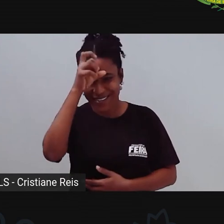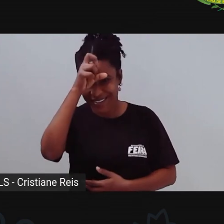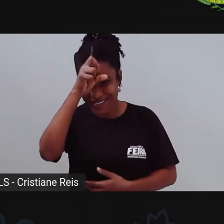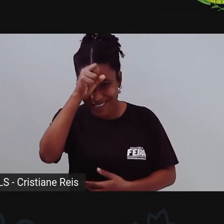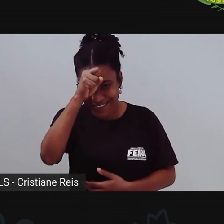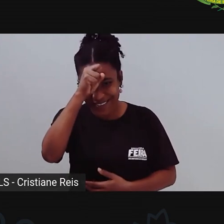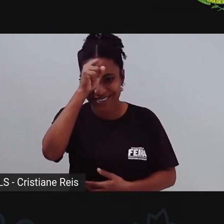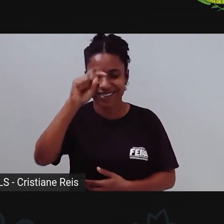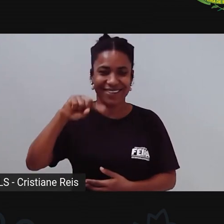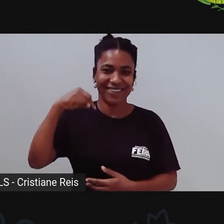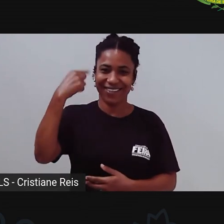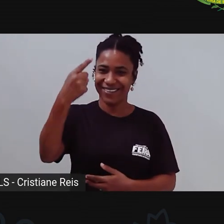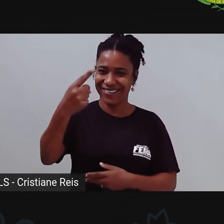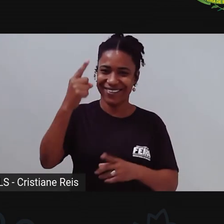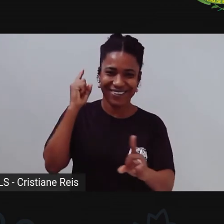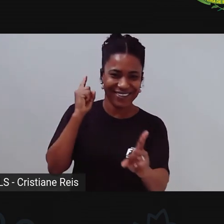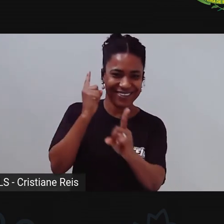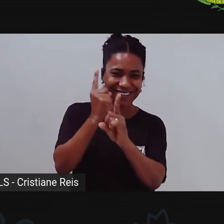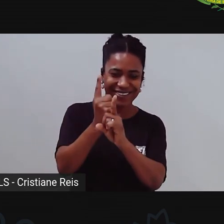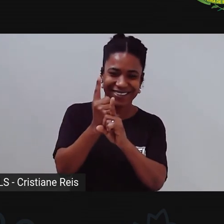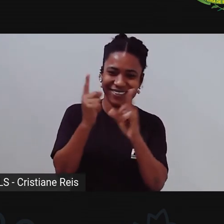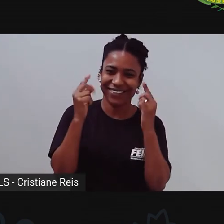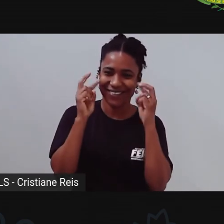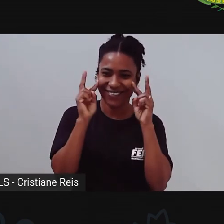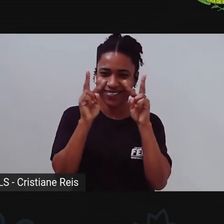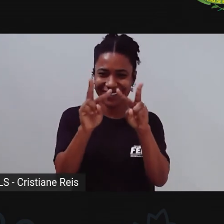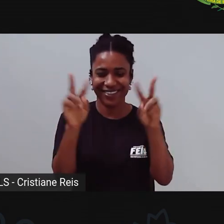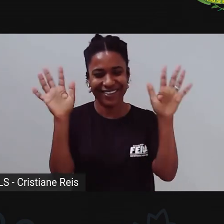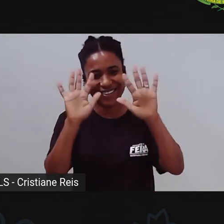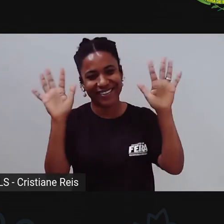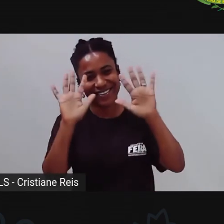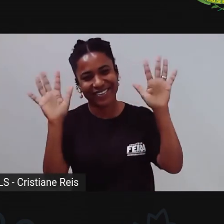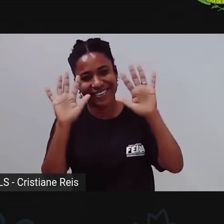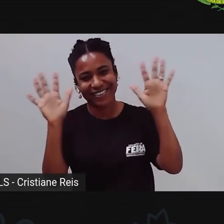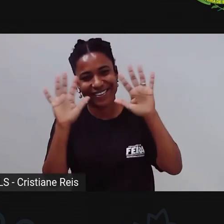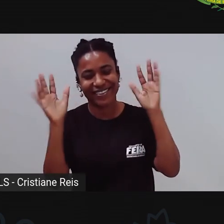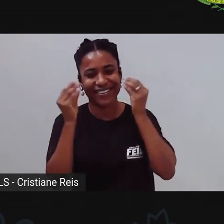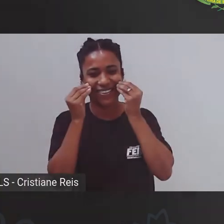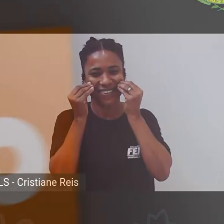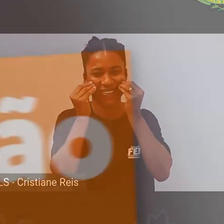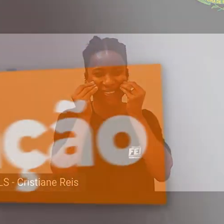na próxima aula. Um beijão e até mais. Tchau, tchau.